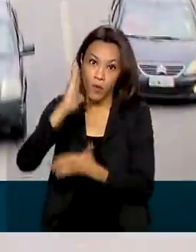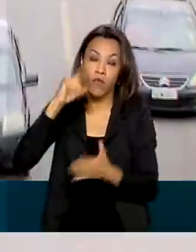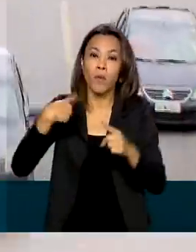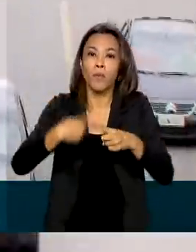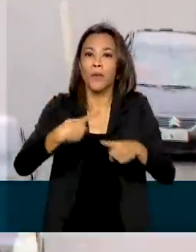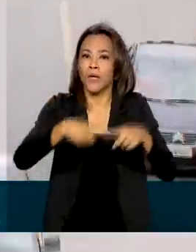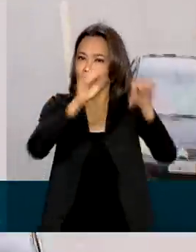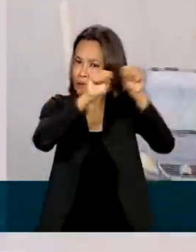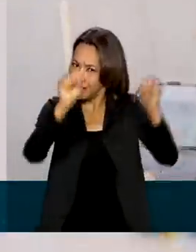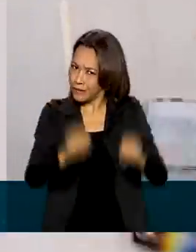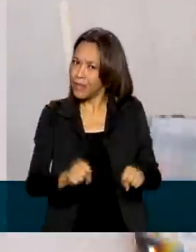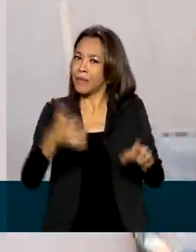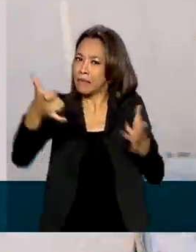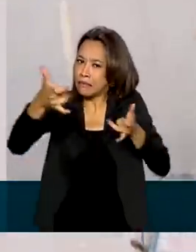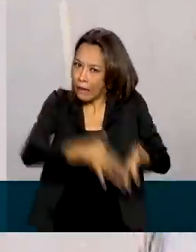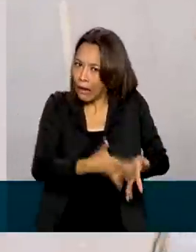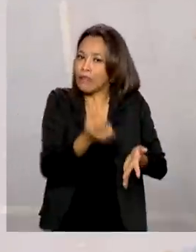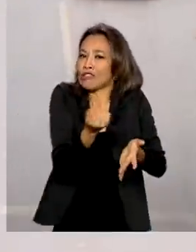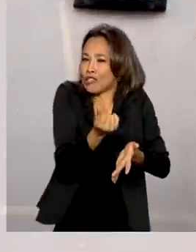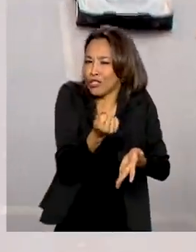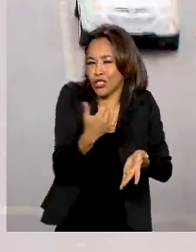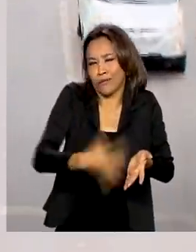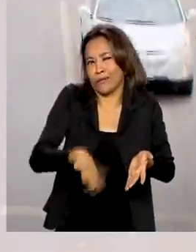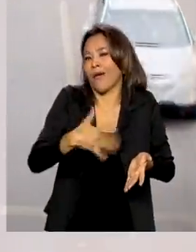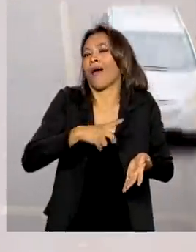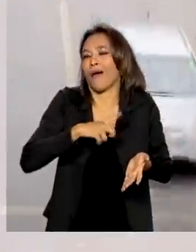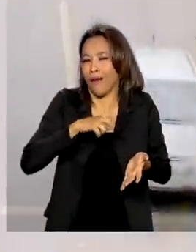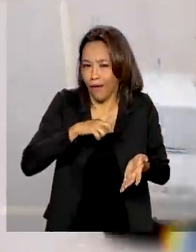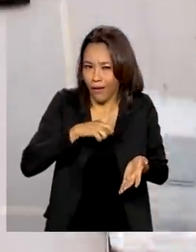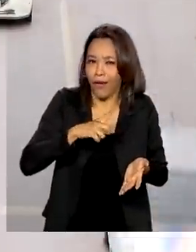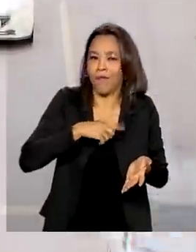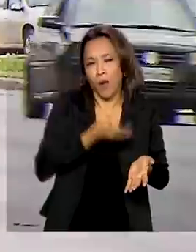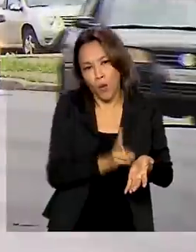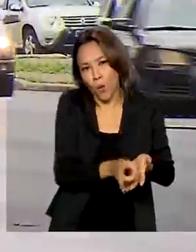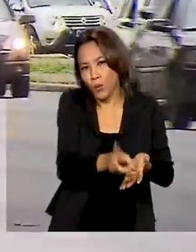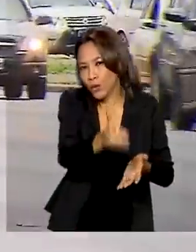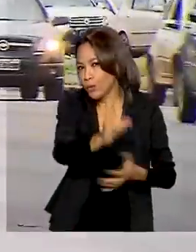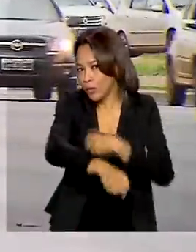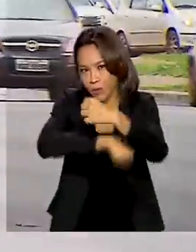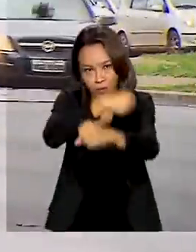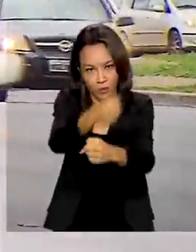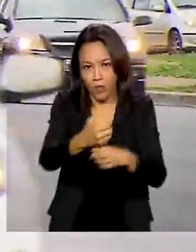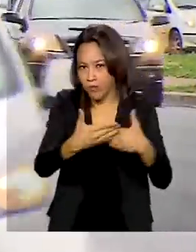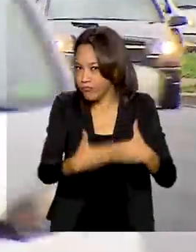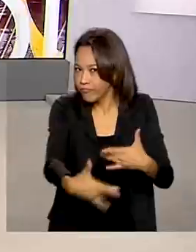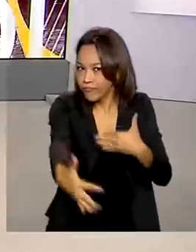tem recursos em caixa suficientes para garantir o funcionamento no próximo ano.